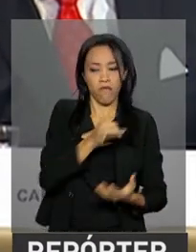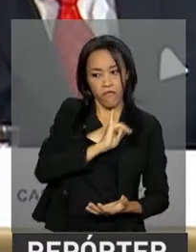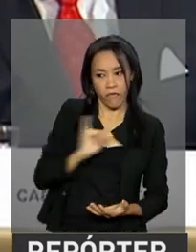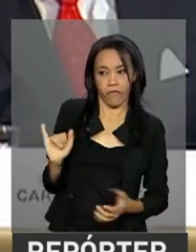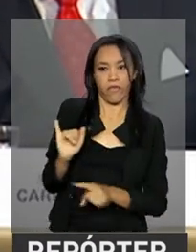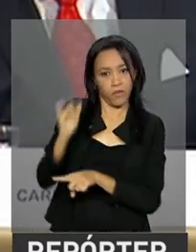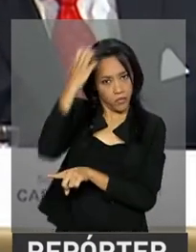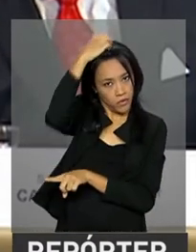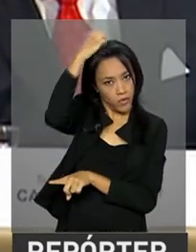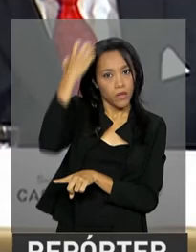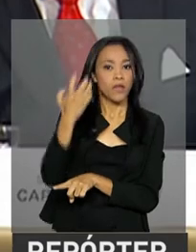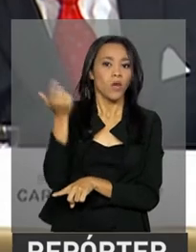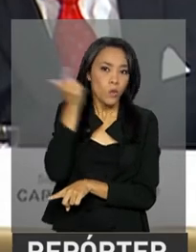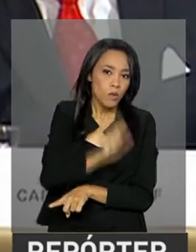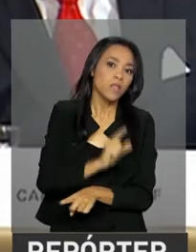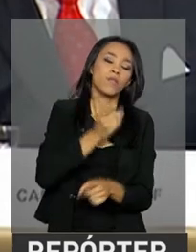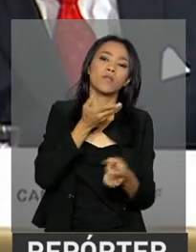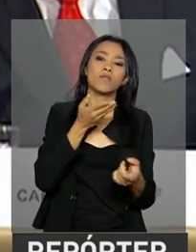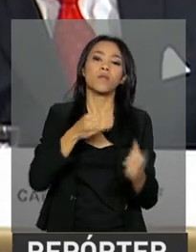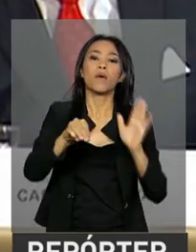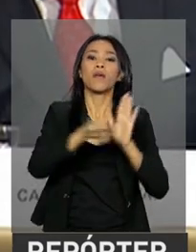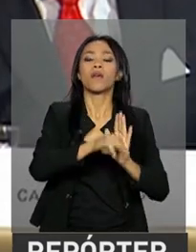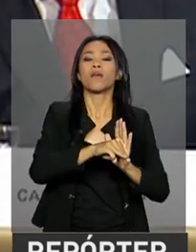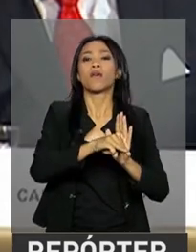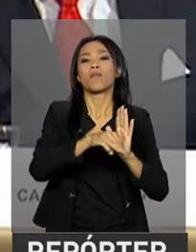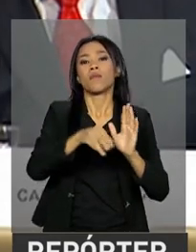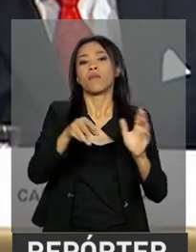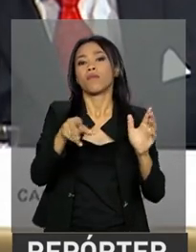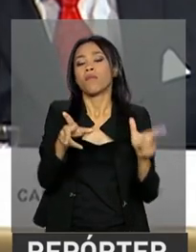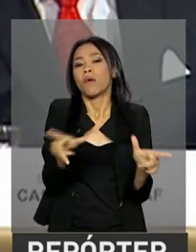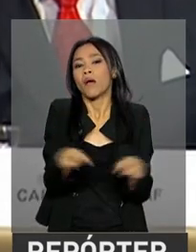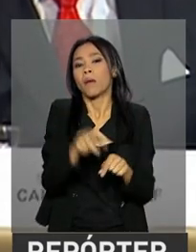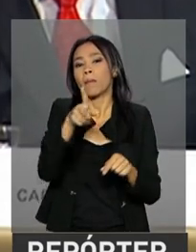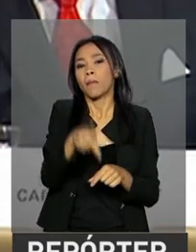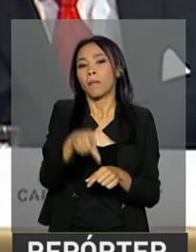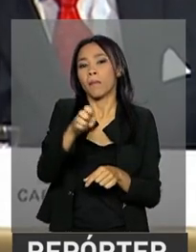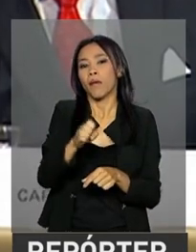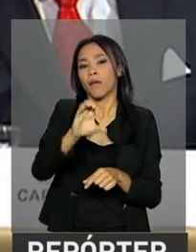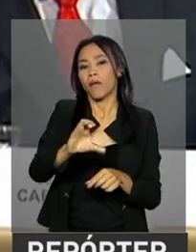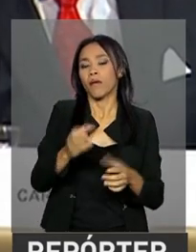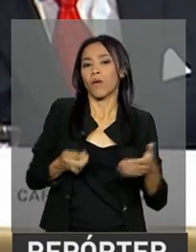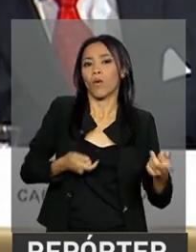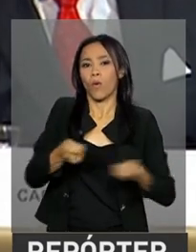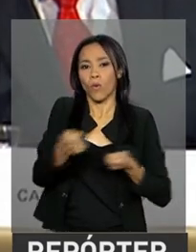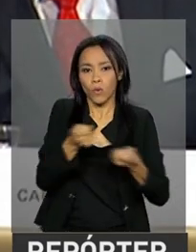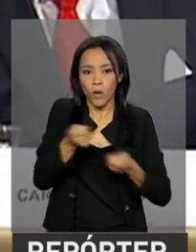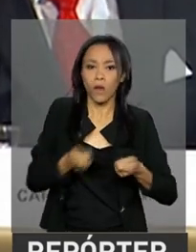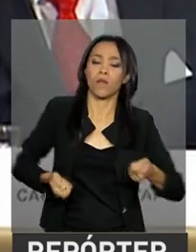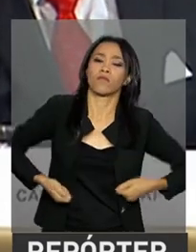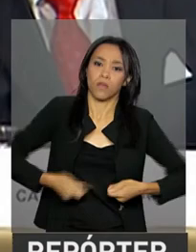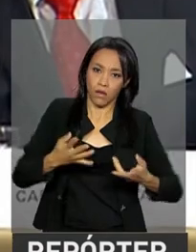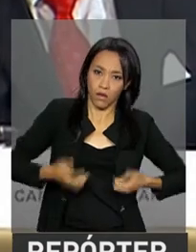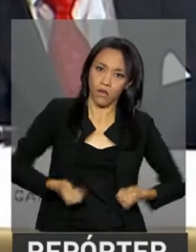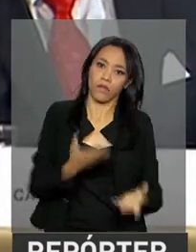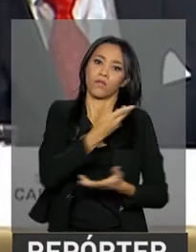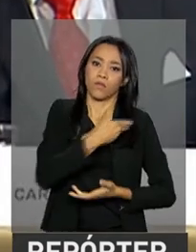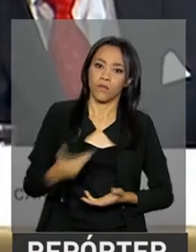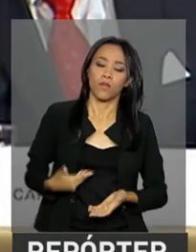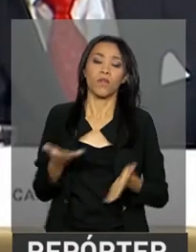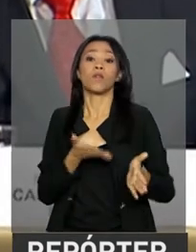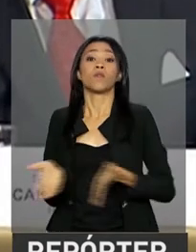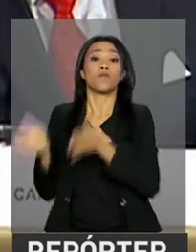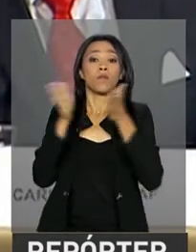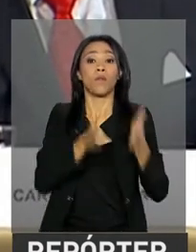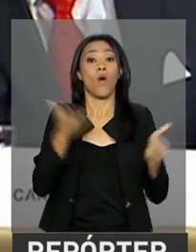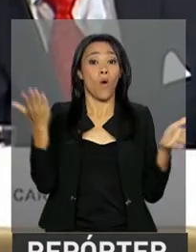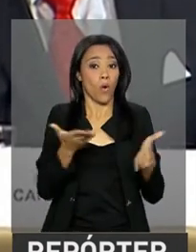aprovamos emenda à Constituição para controle dos gastos públicos. Hoje, estamos engajados na reforma de